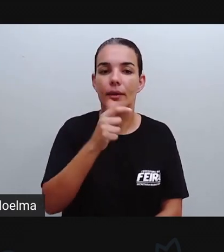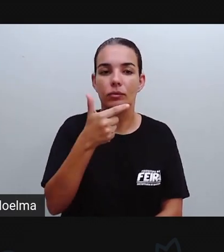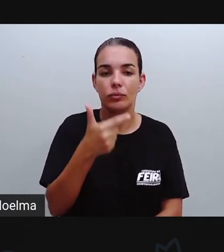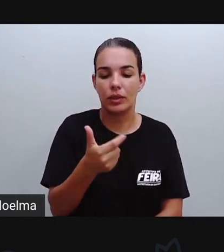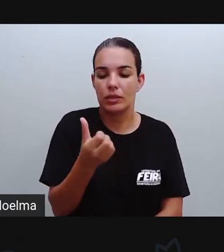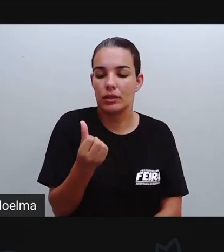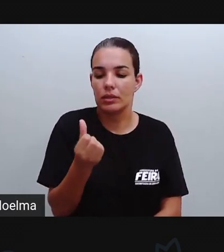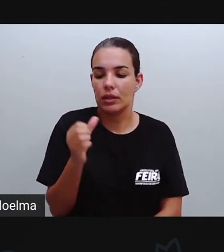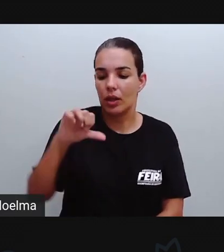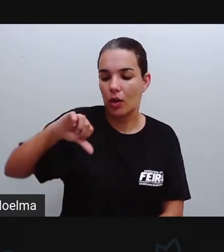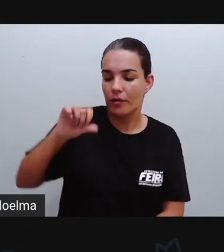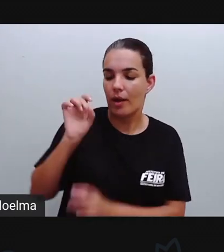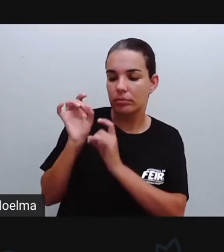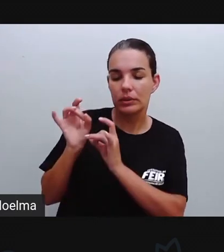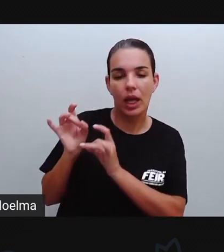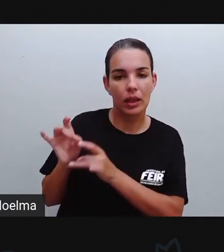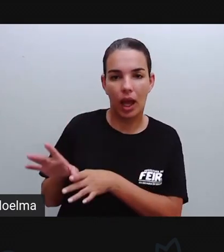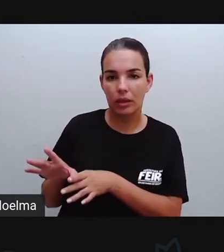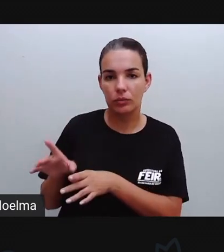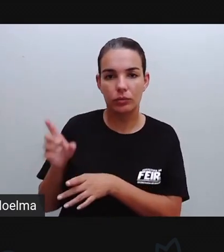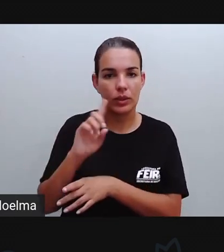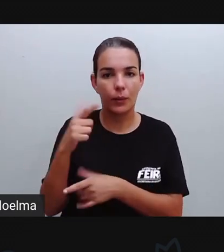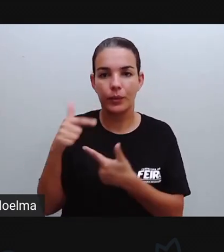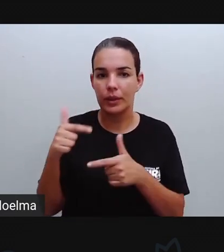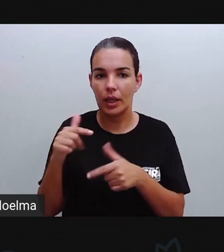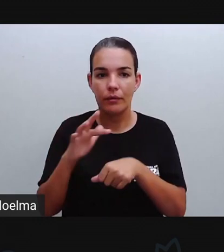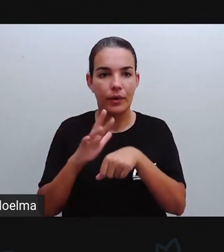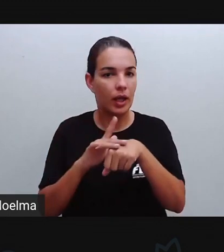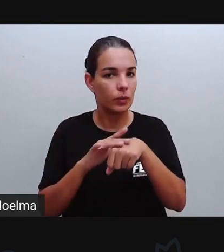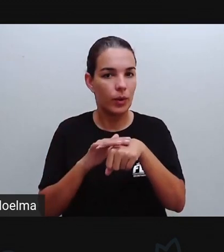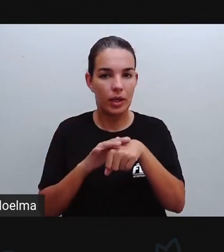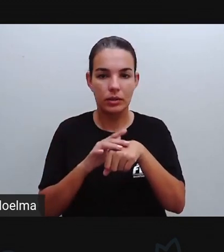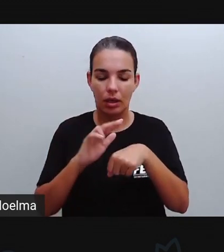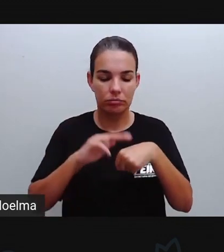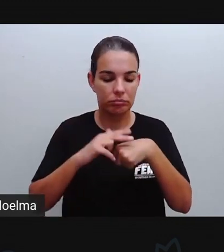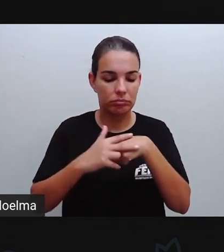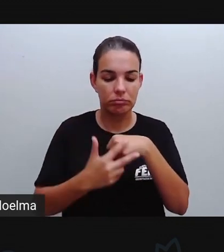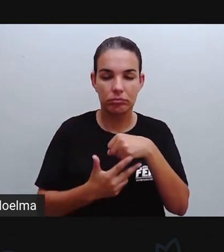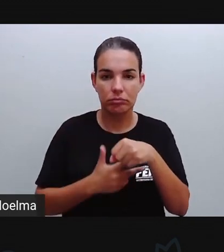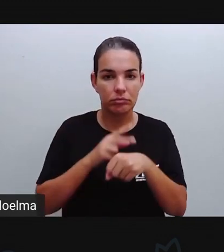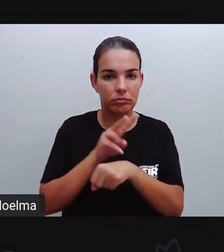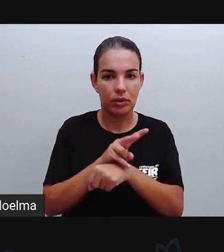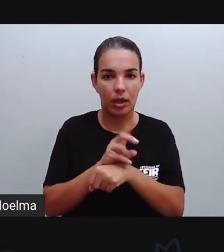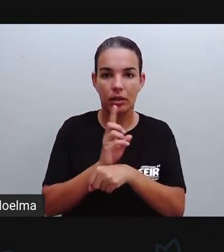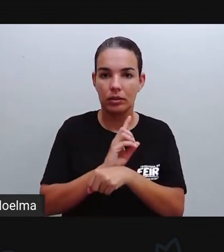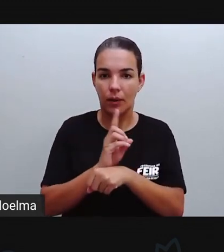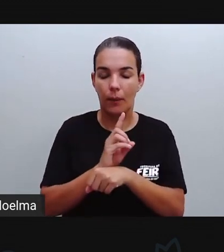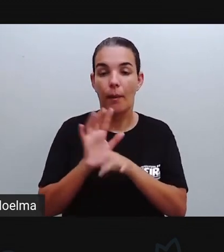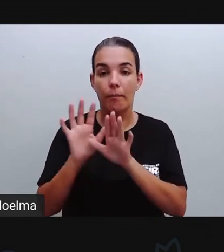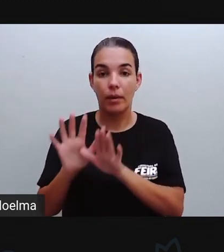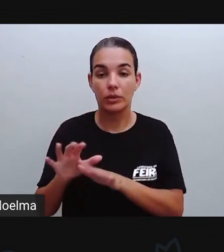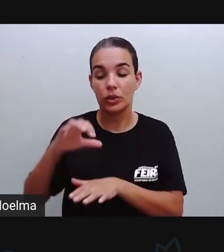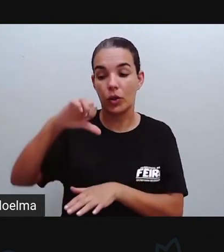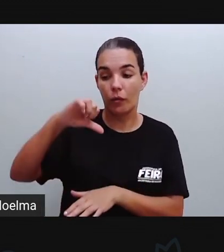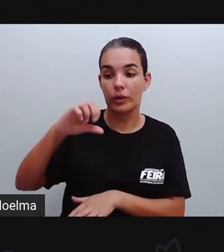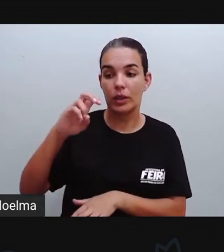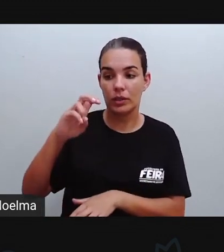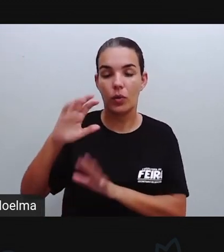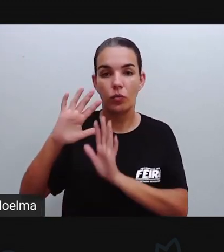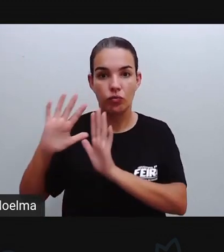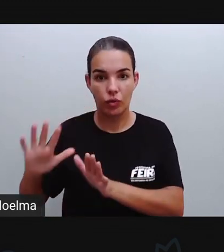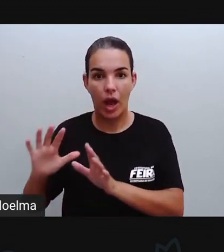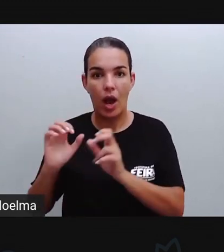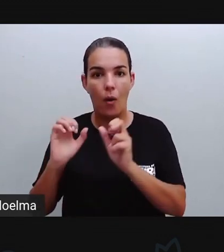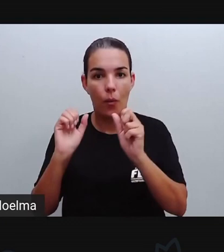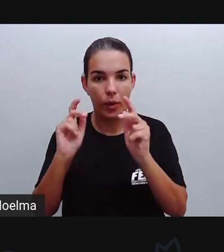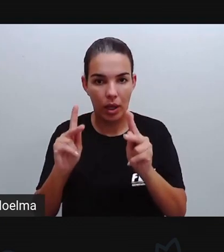269 foram descartados. Ou seja, não era dengue. O resultado não deu como dengue. 95 foram confirmados. E